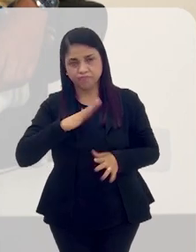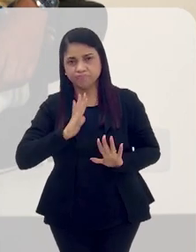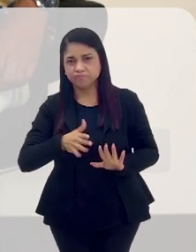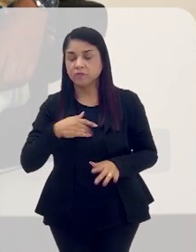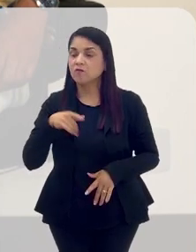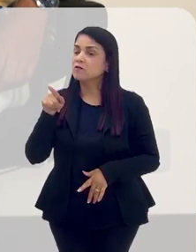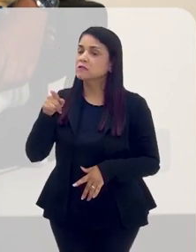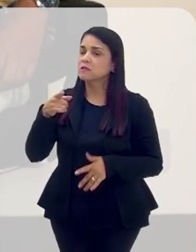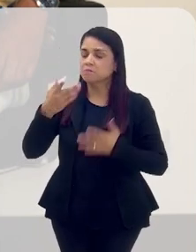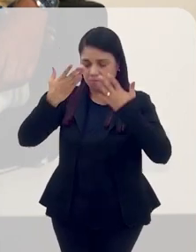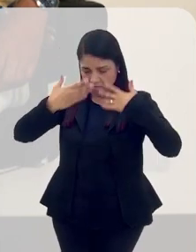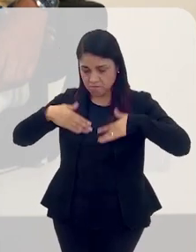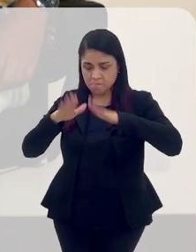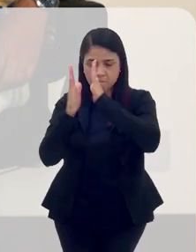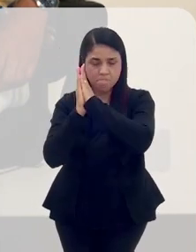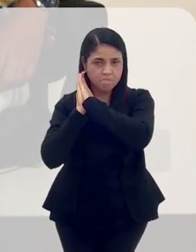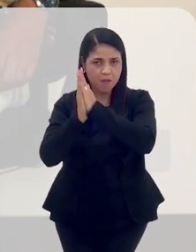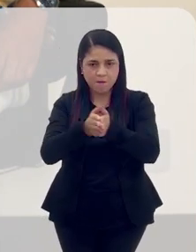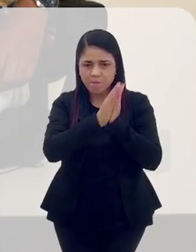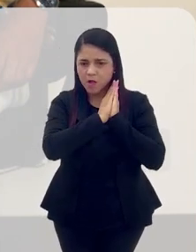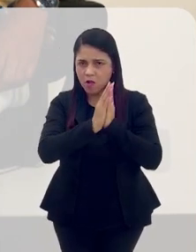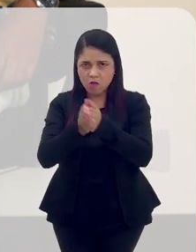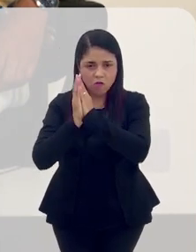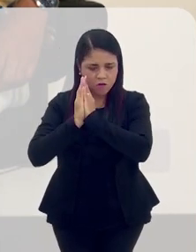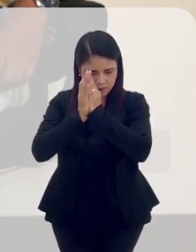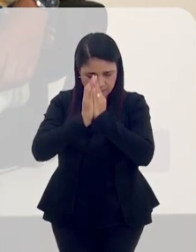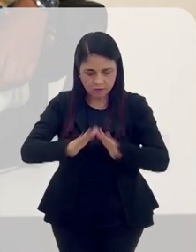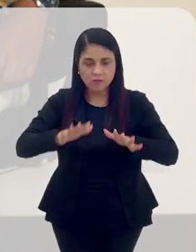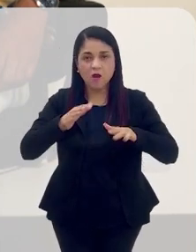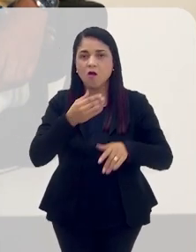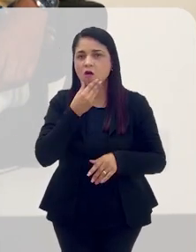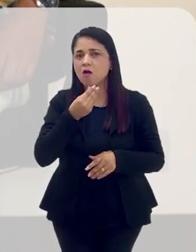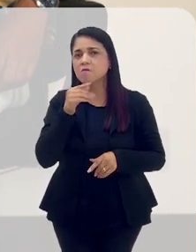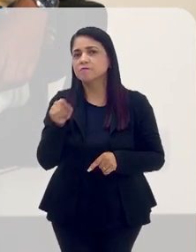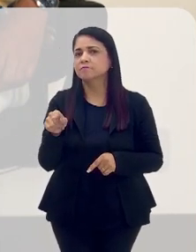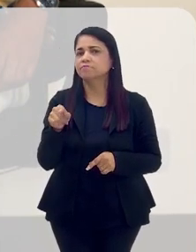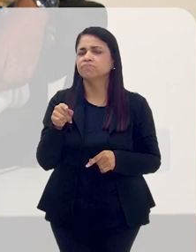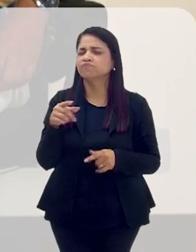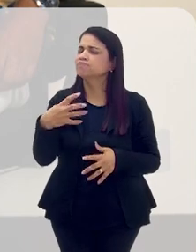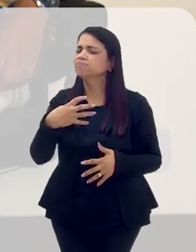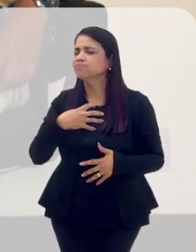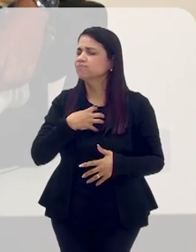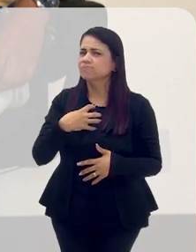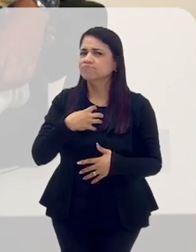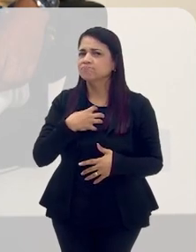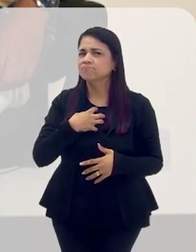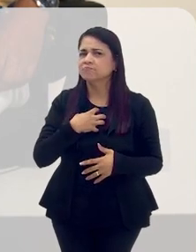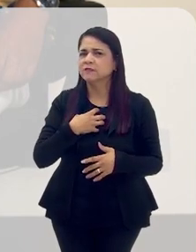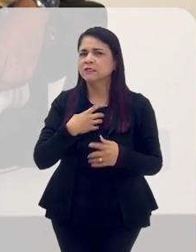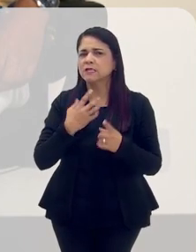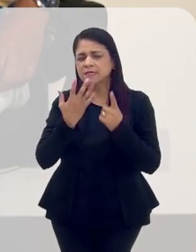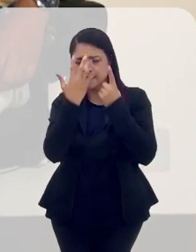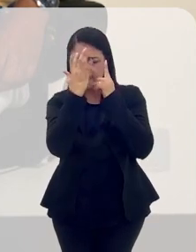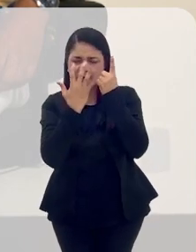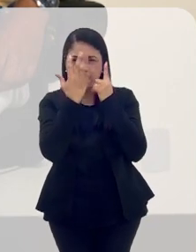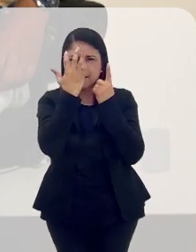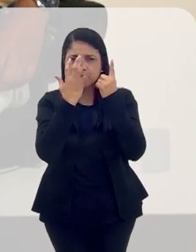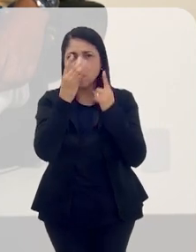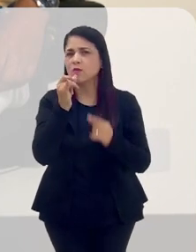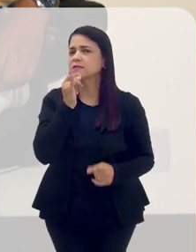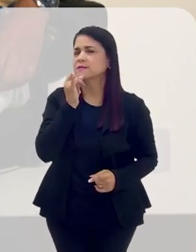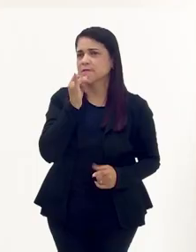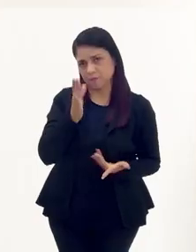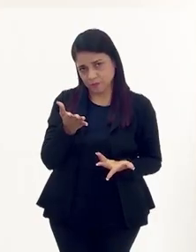Você, como Baba Lourishá, certo? Como é que você sente no Carnaval, por